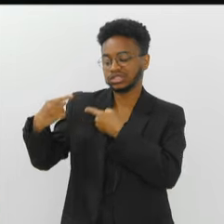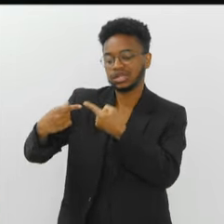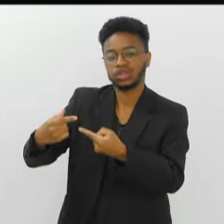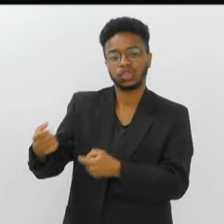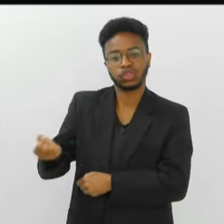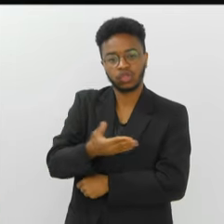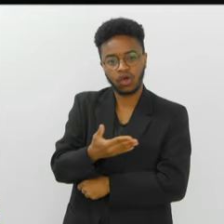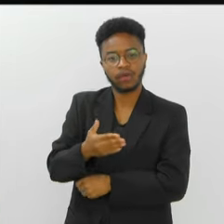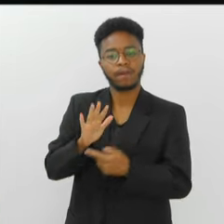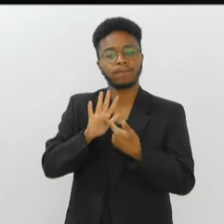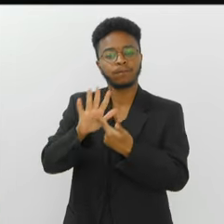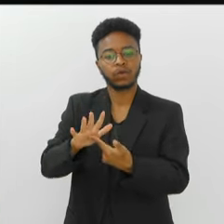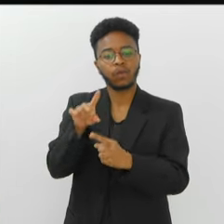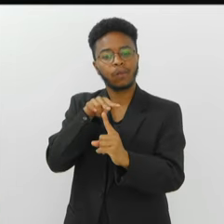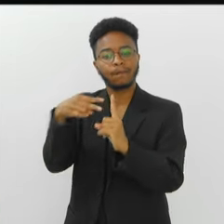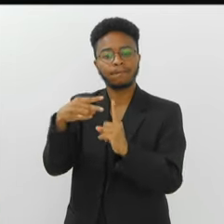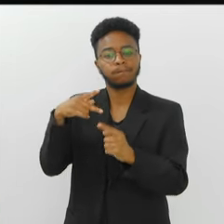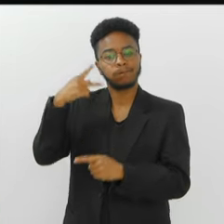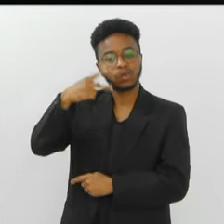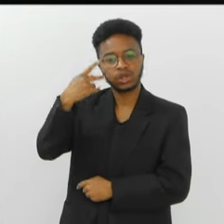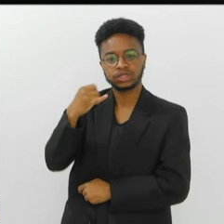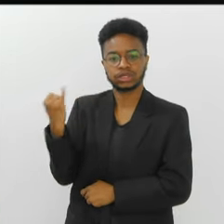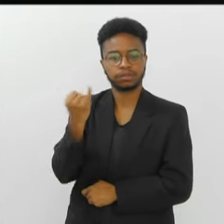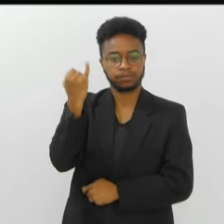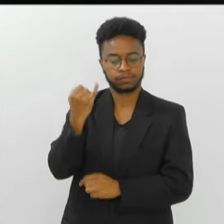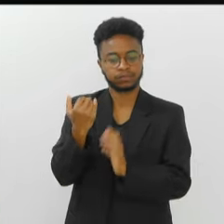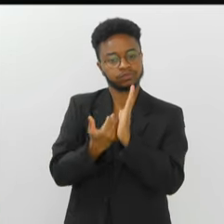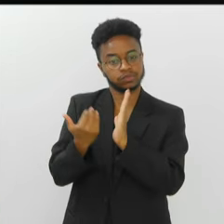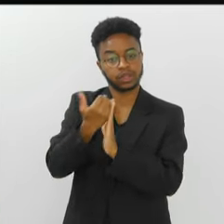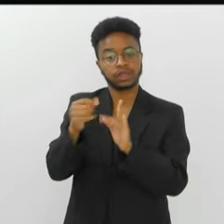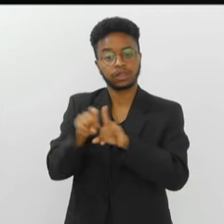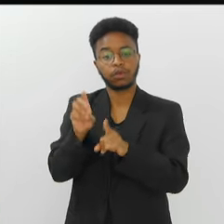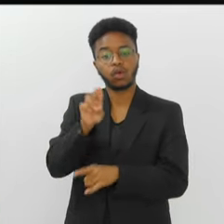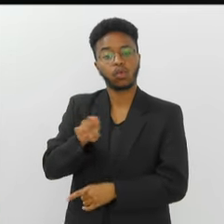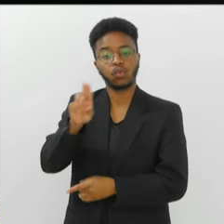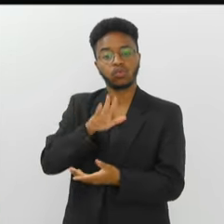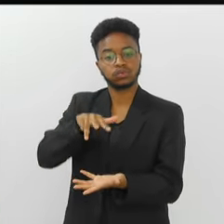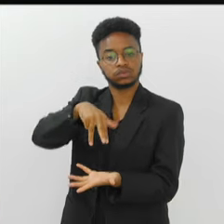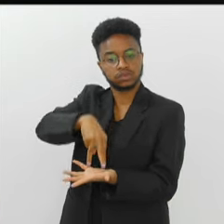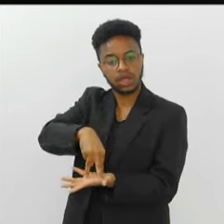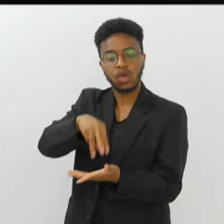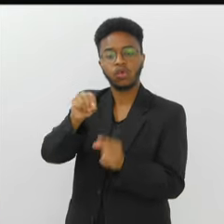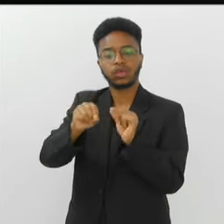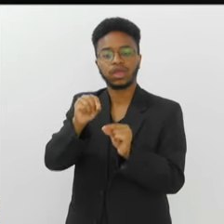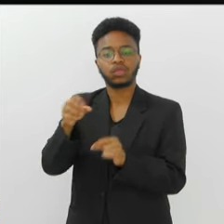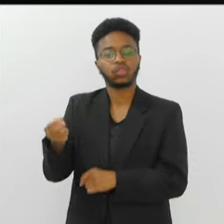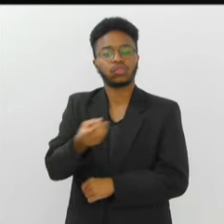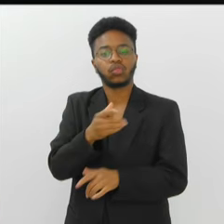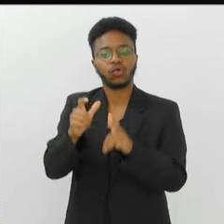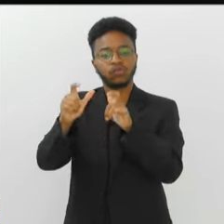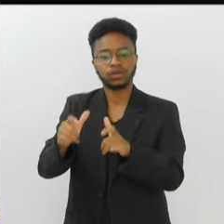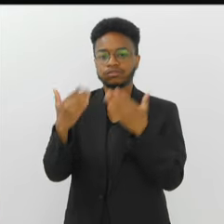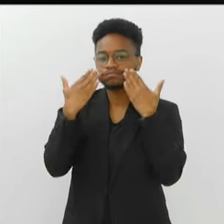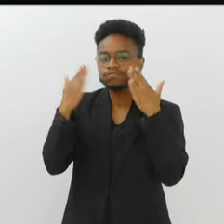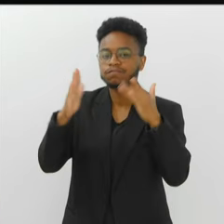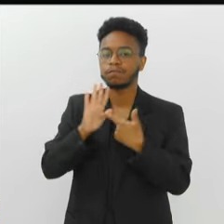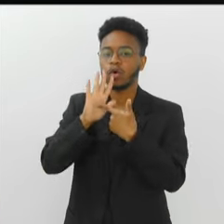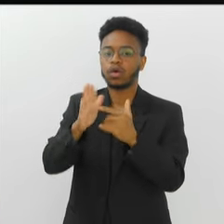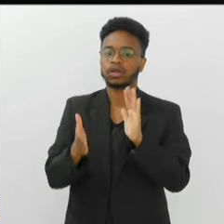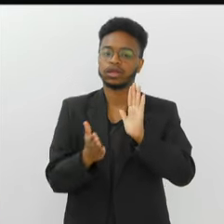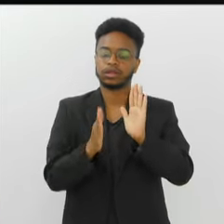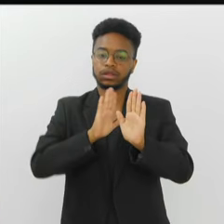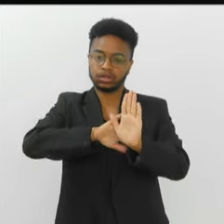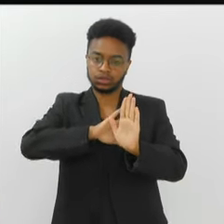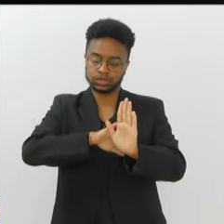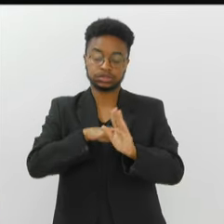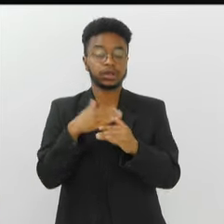ela traz um olhar político muito mais forte. E usa a Marquês de Sapucaí como esse grande palco de